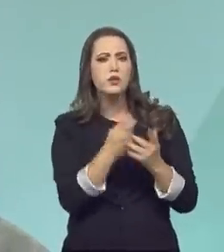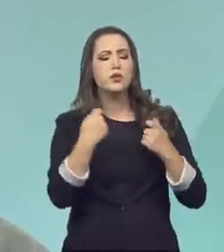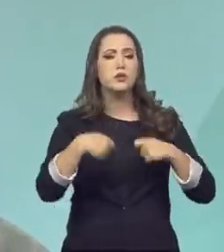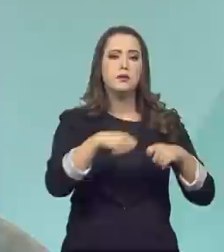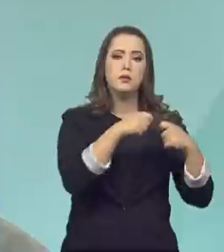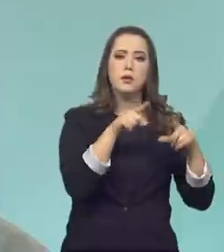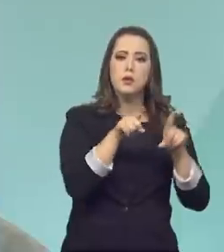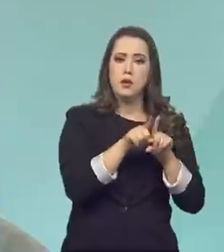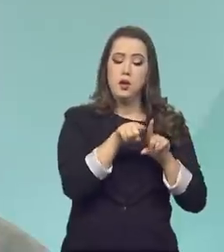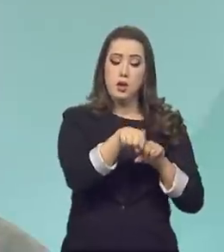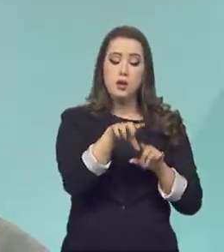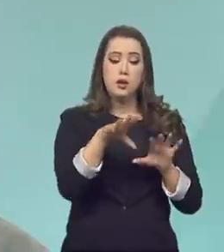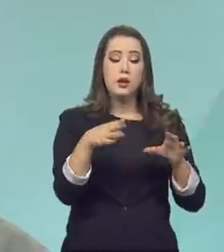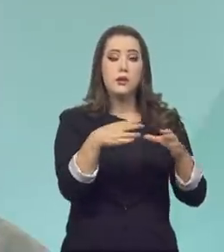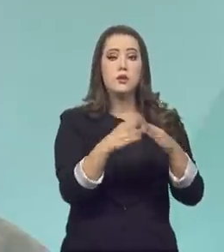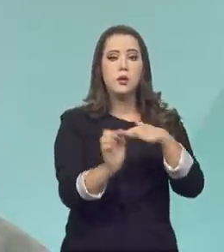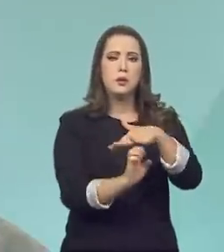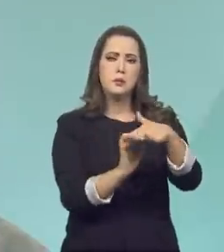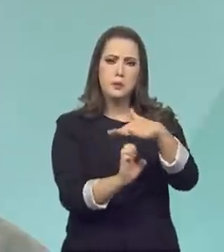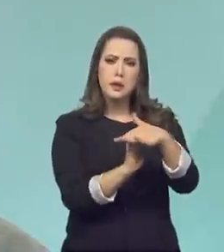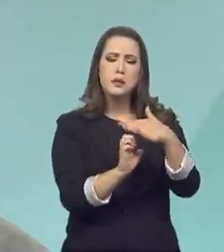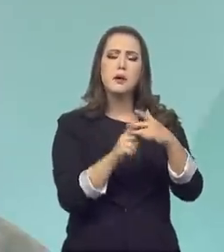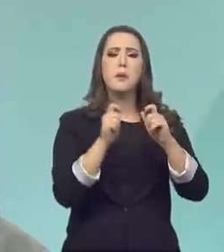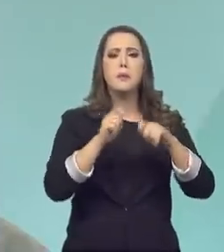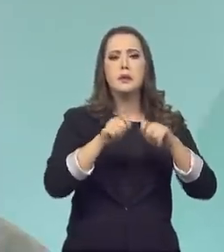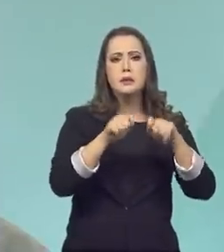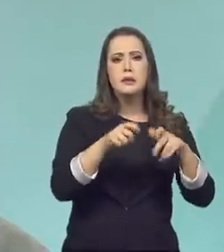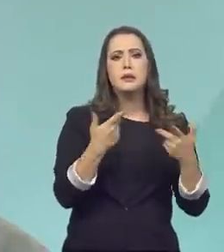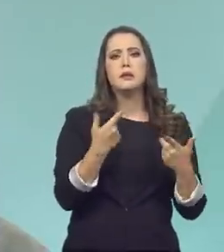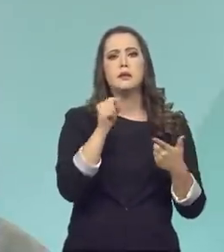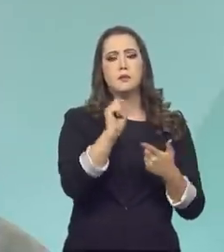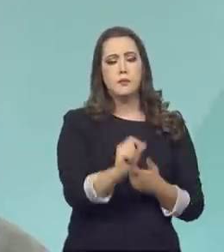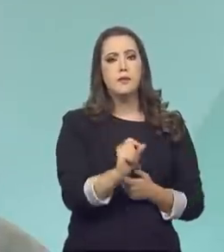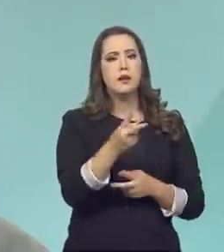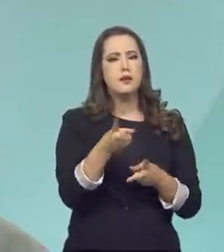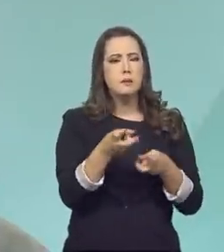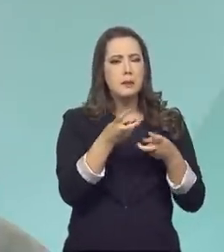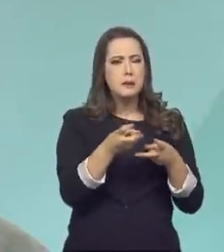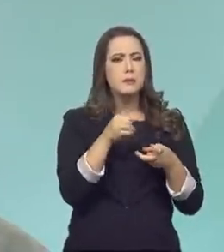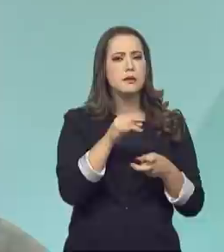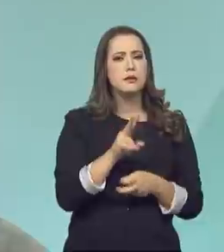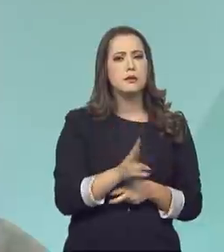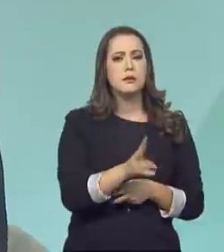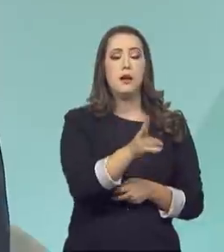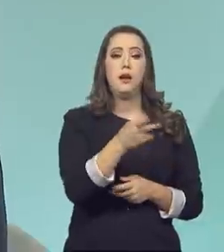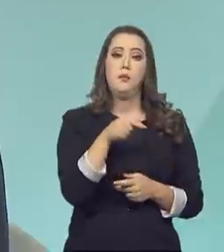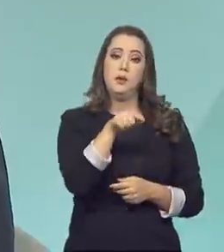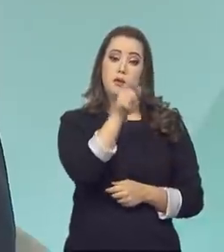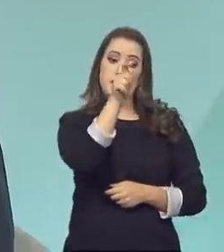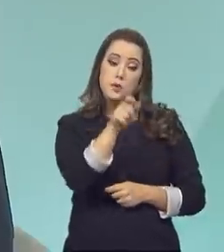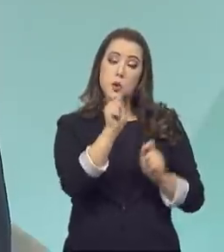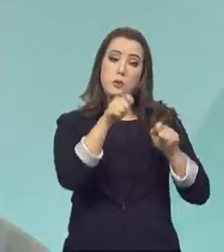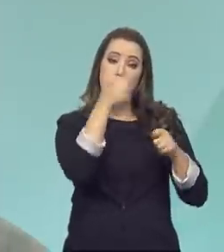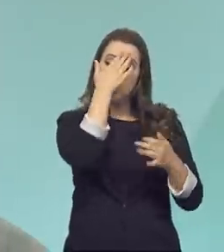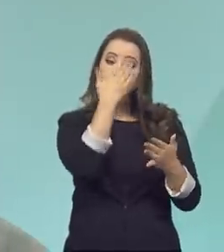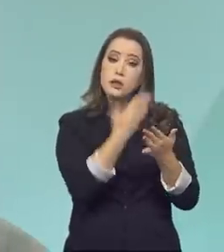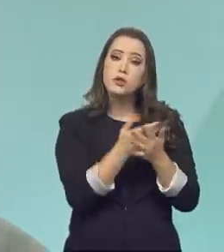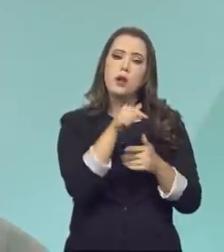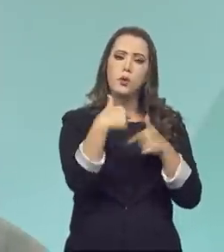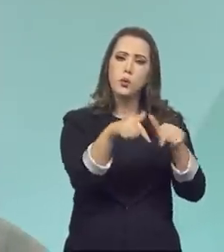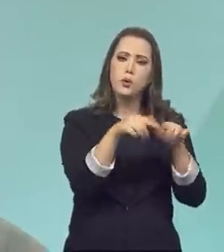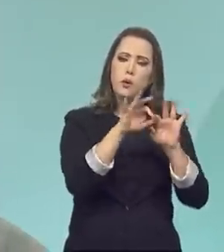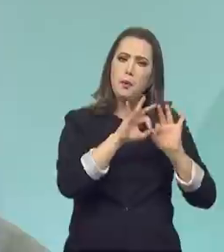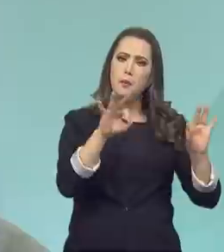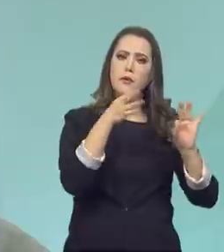acreditação desse organismo, desse laboratório, que eles estão sendo verificados constantemente, então que o consumidor pode confiar no